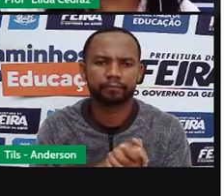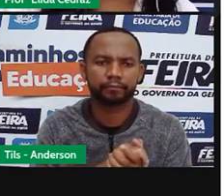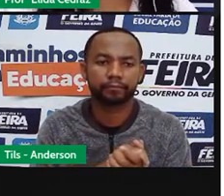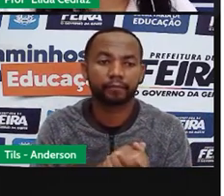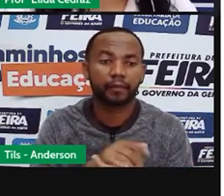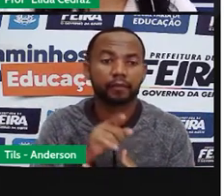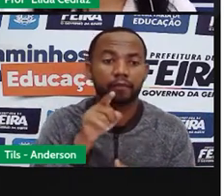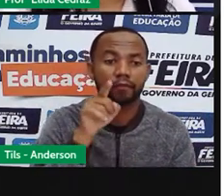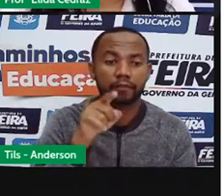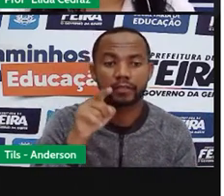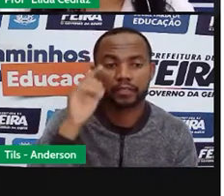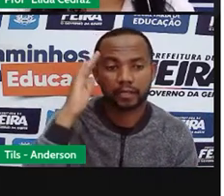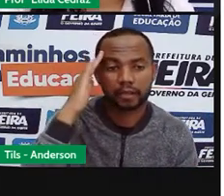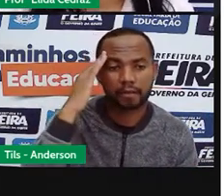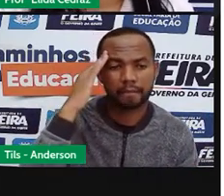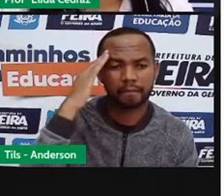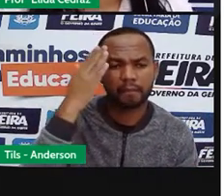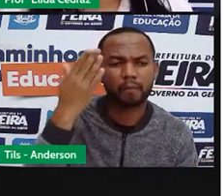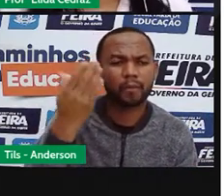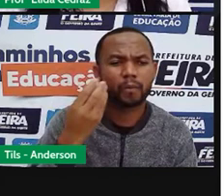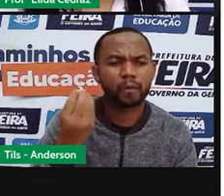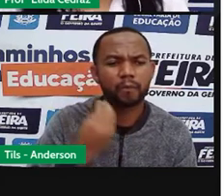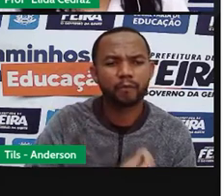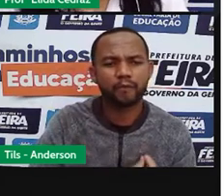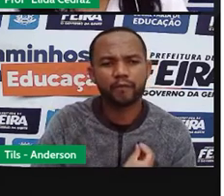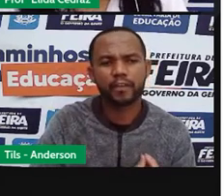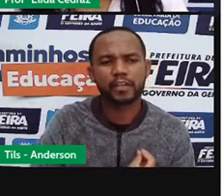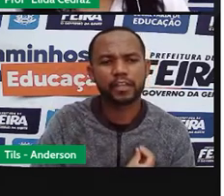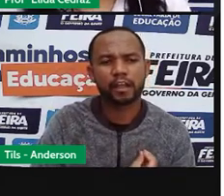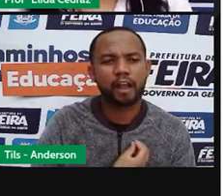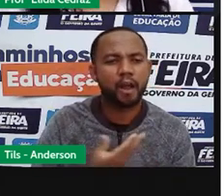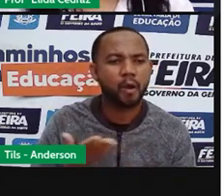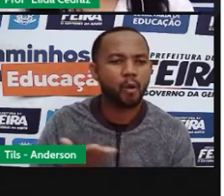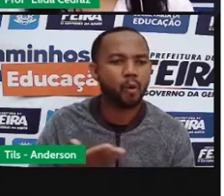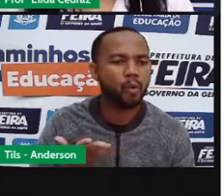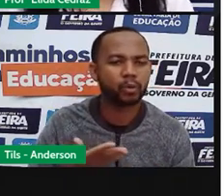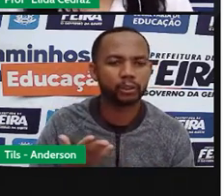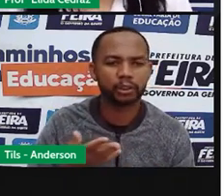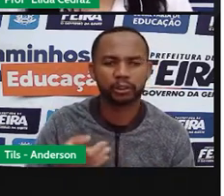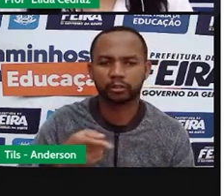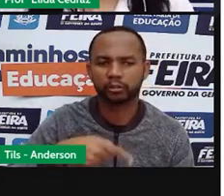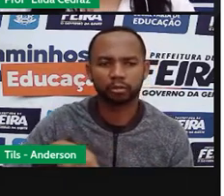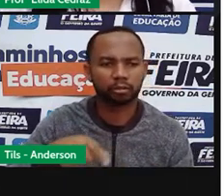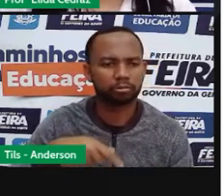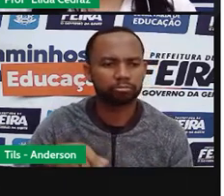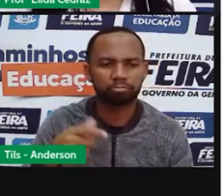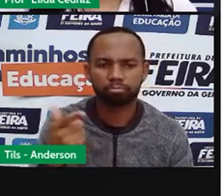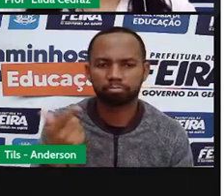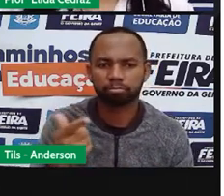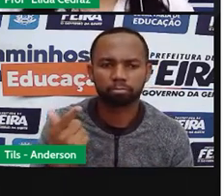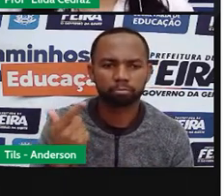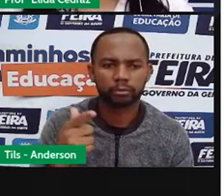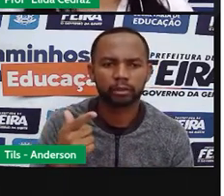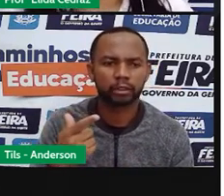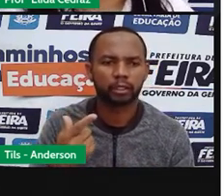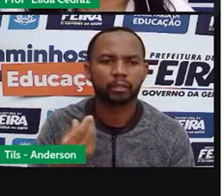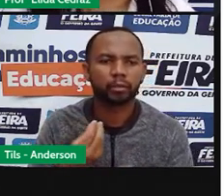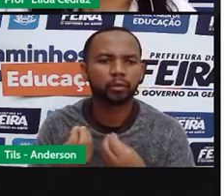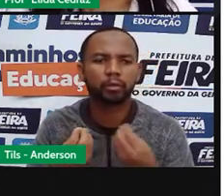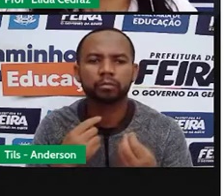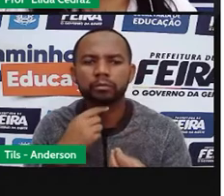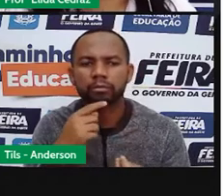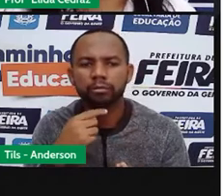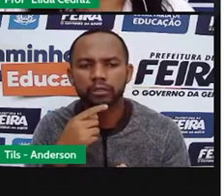Imagina como seria a nossa vida hoje se nós não tivéssemos conquistado